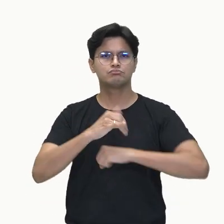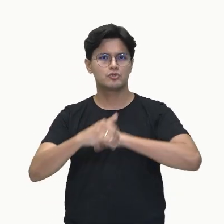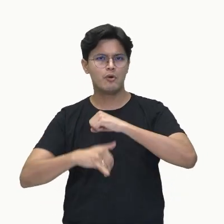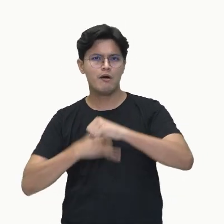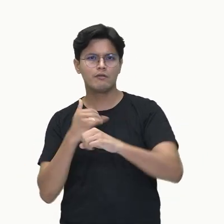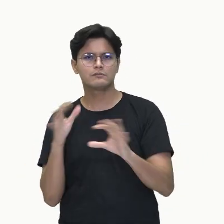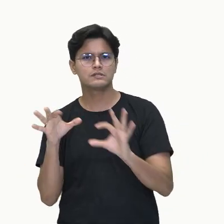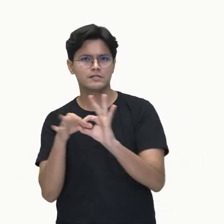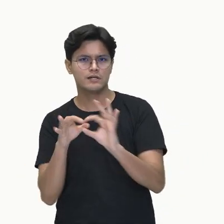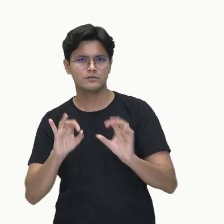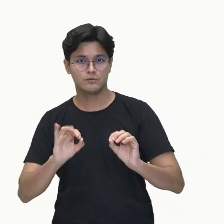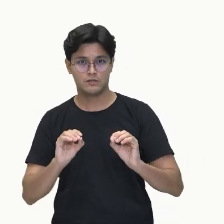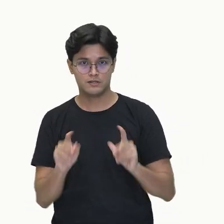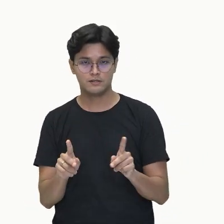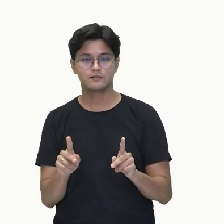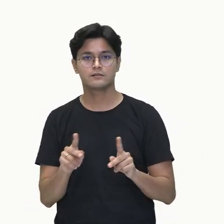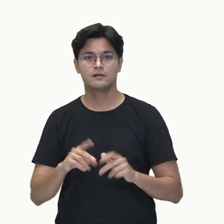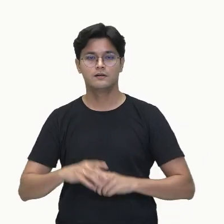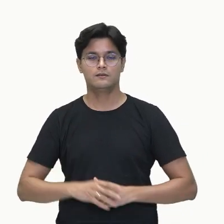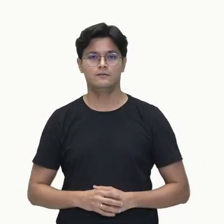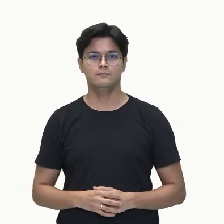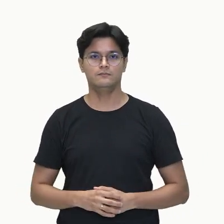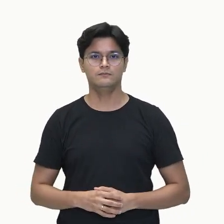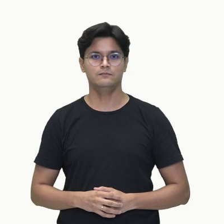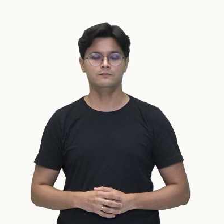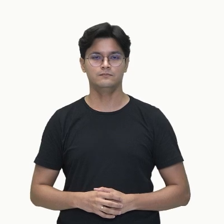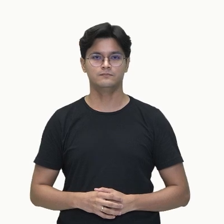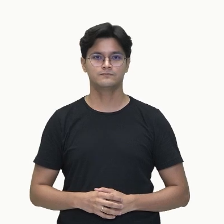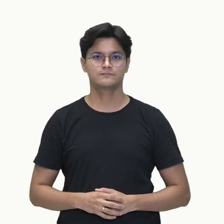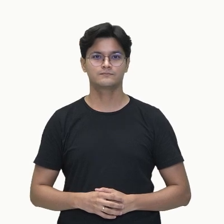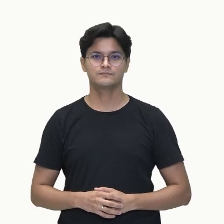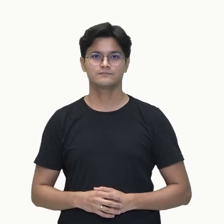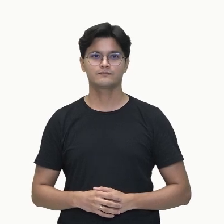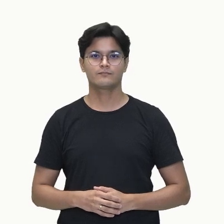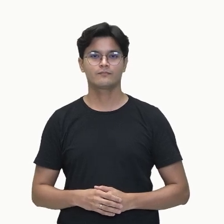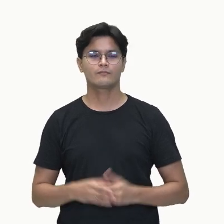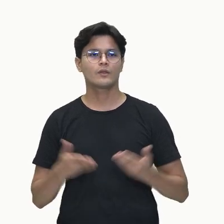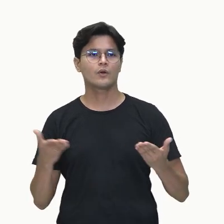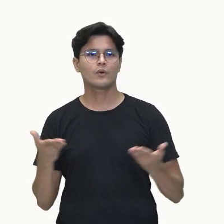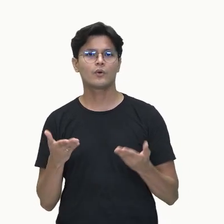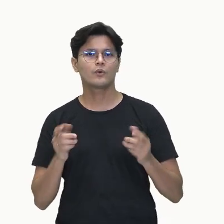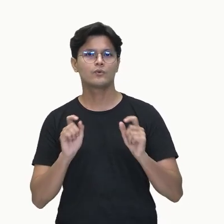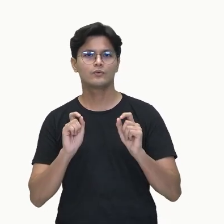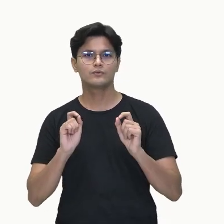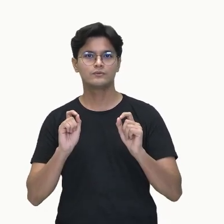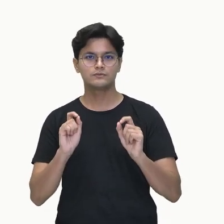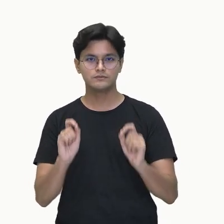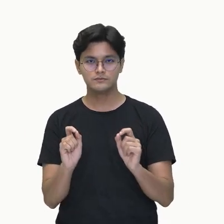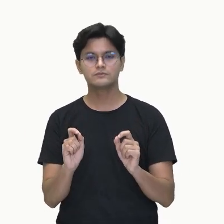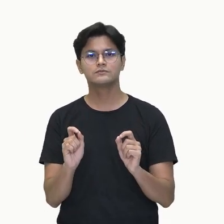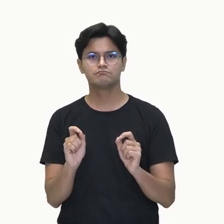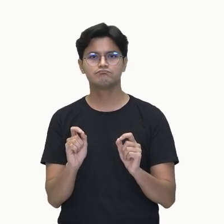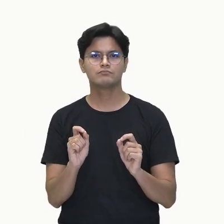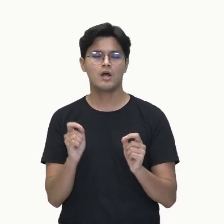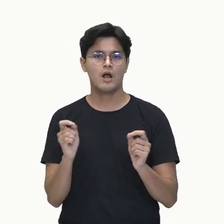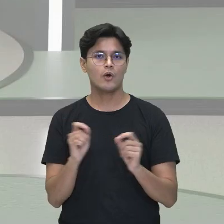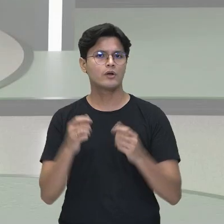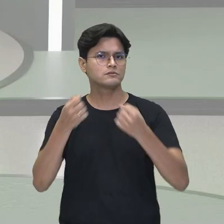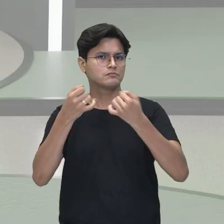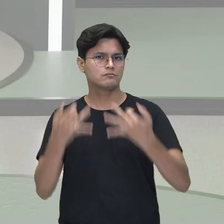Ok? Muito bem. Agora a gente vai falar sobre nomenclatura.